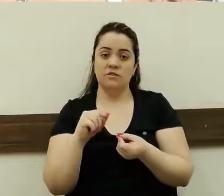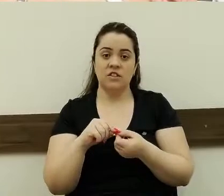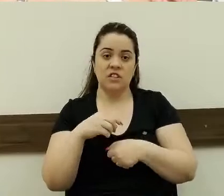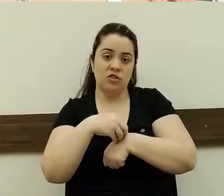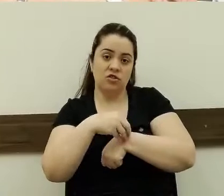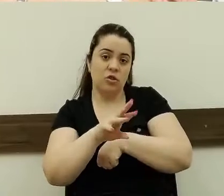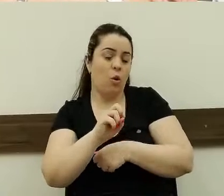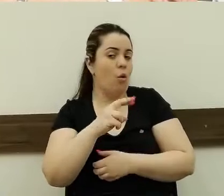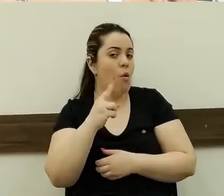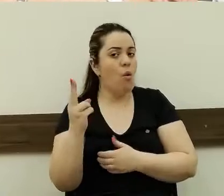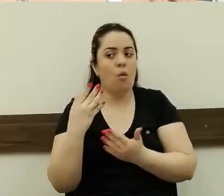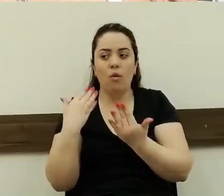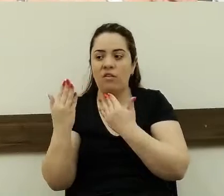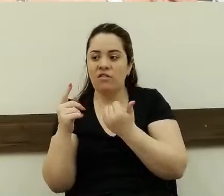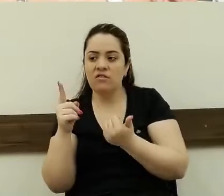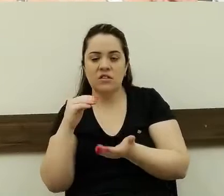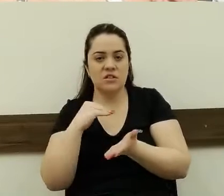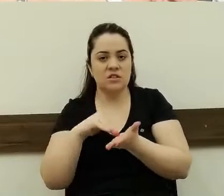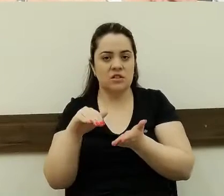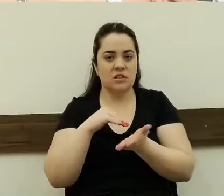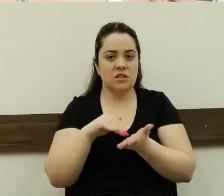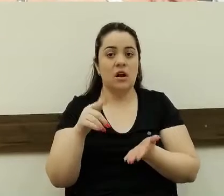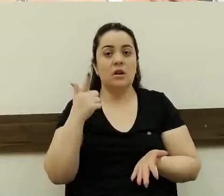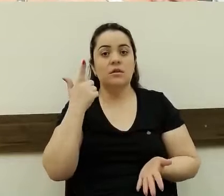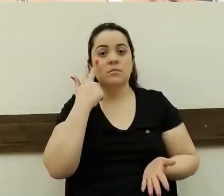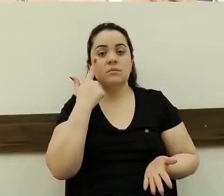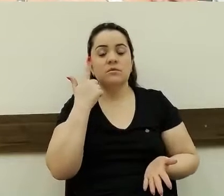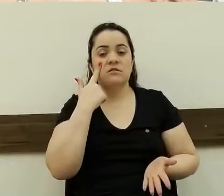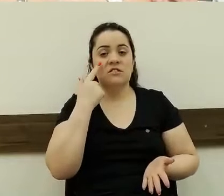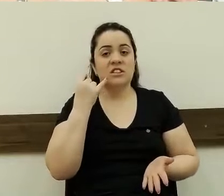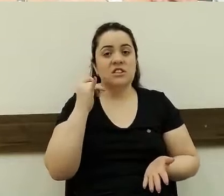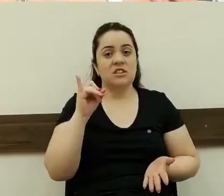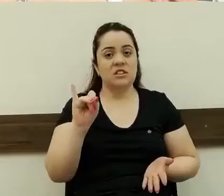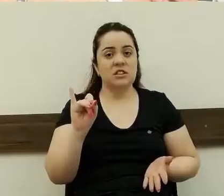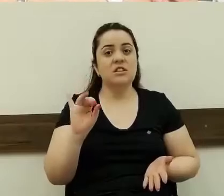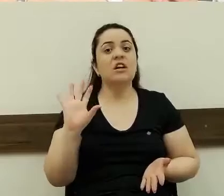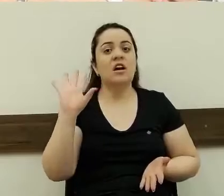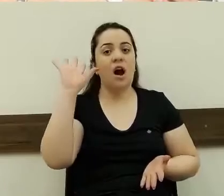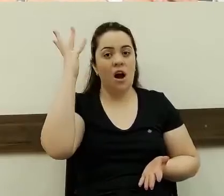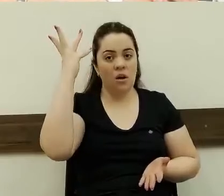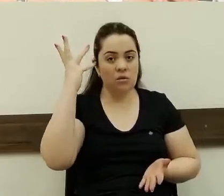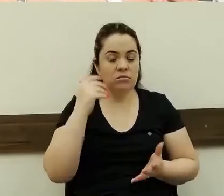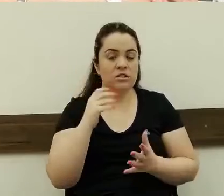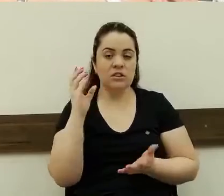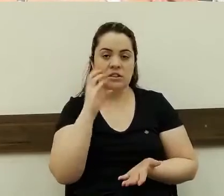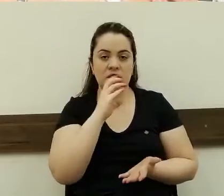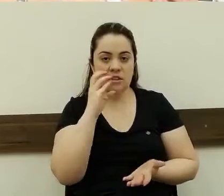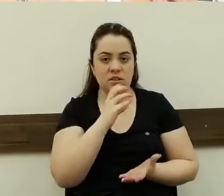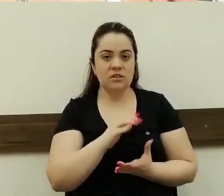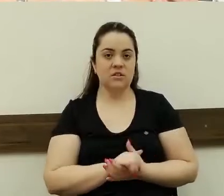também para a conversar com o secretário, para ver se isso aconteça, quanto antes.